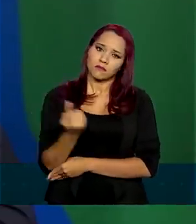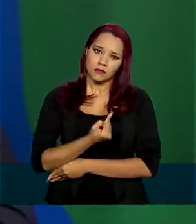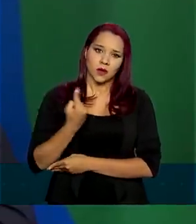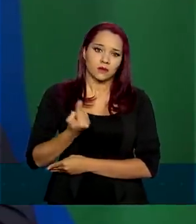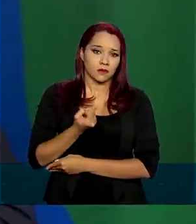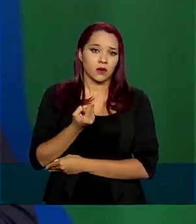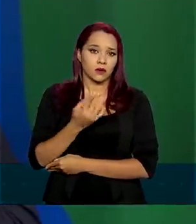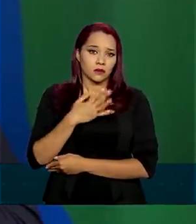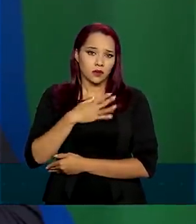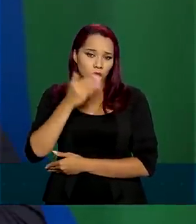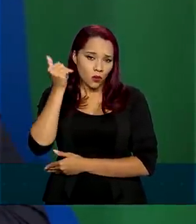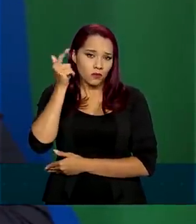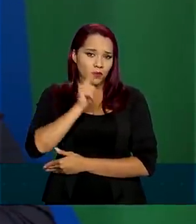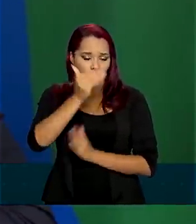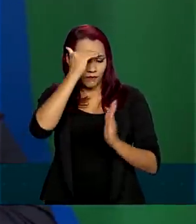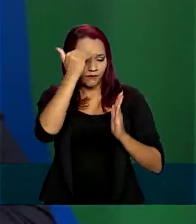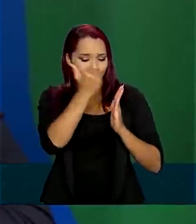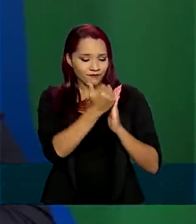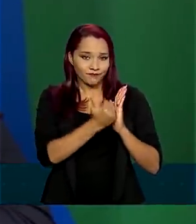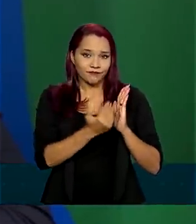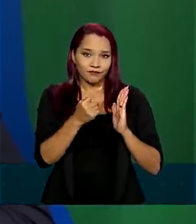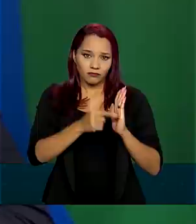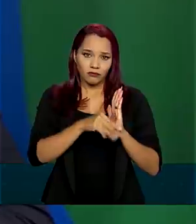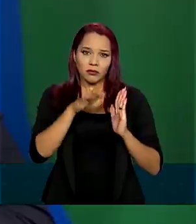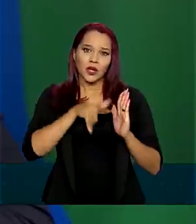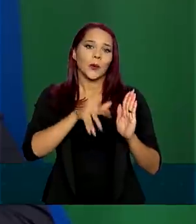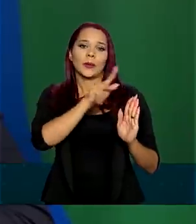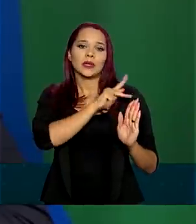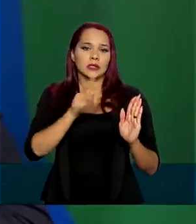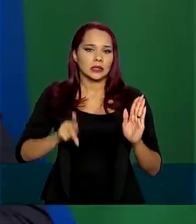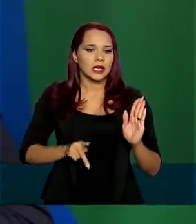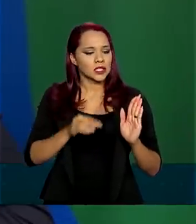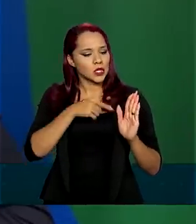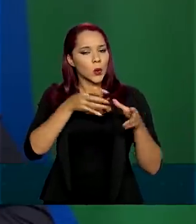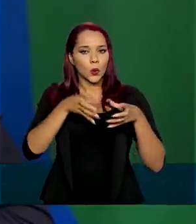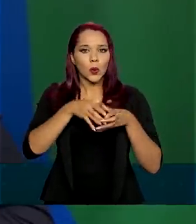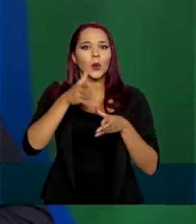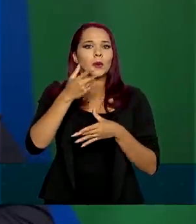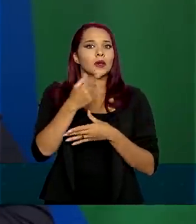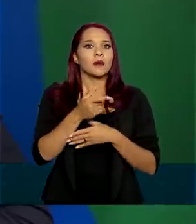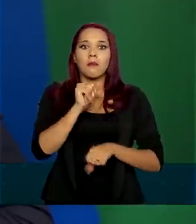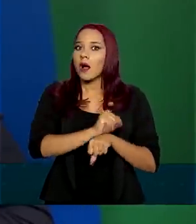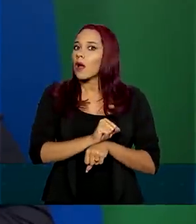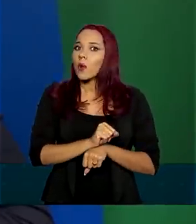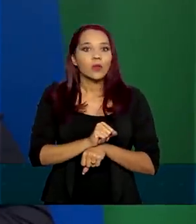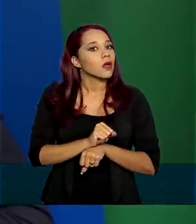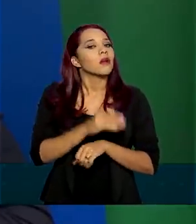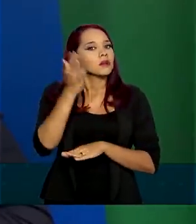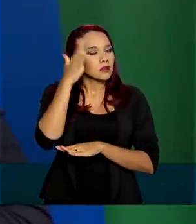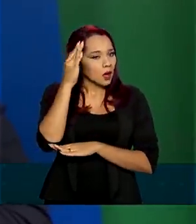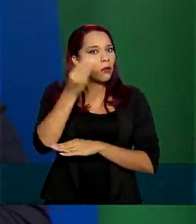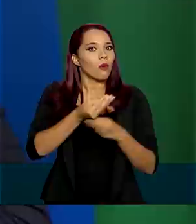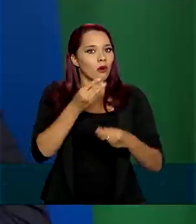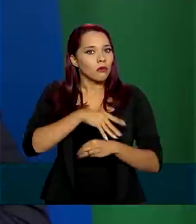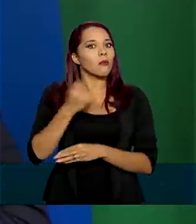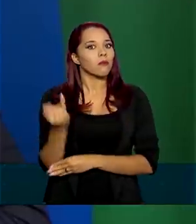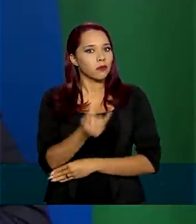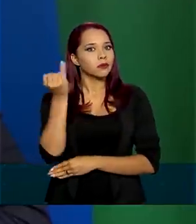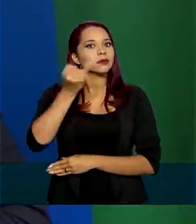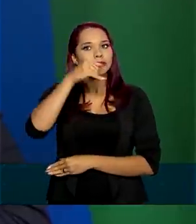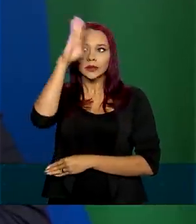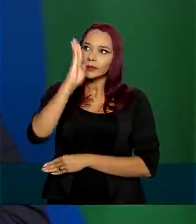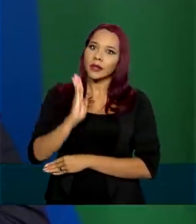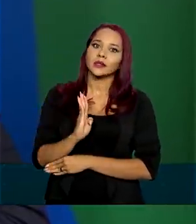A gente seguindo aí a determinação do presidente. É uma turma que não parou, que sabe da sua importância para o país. Nós